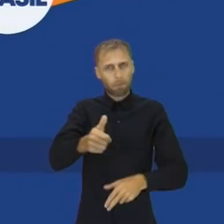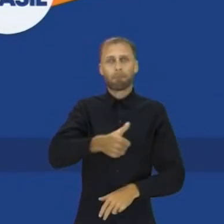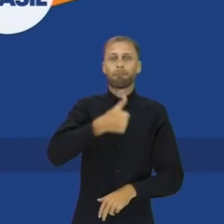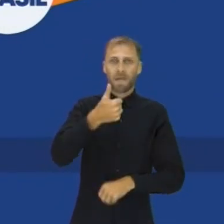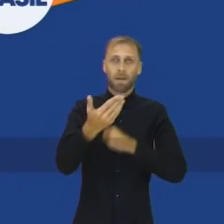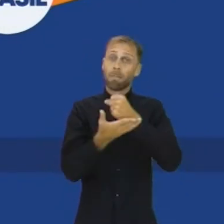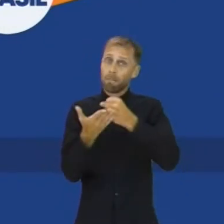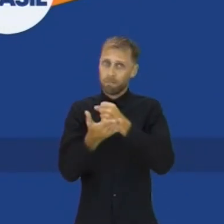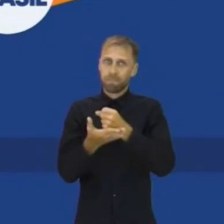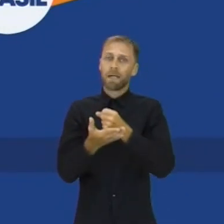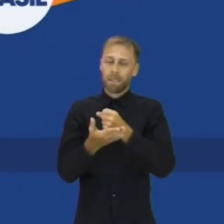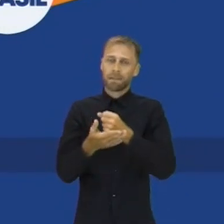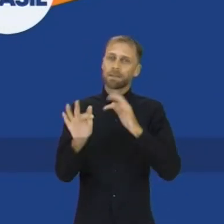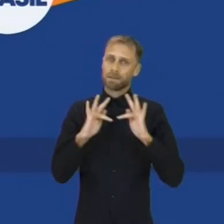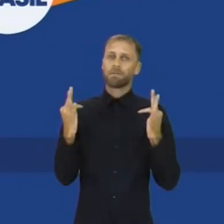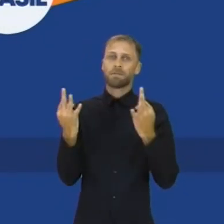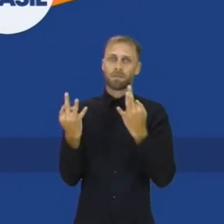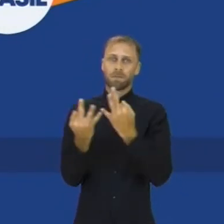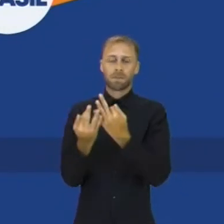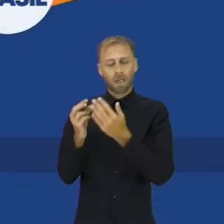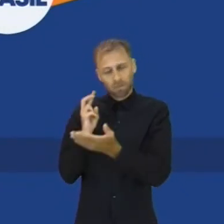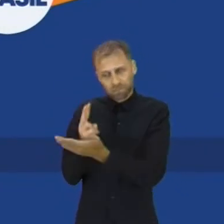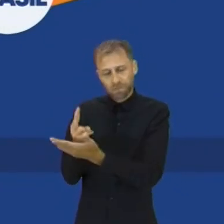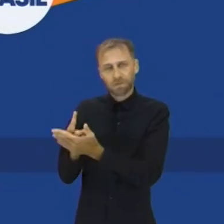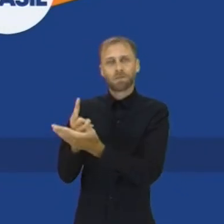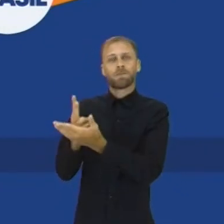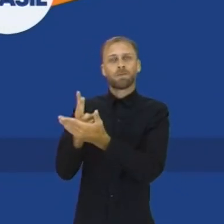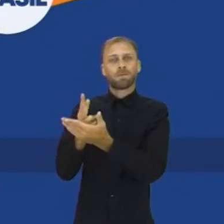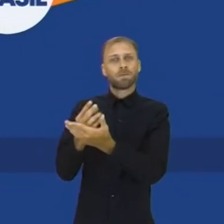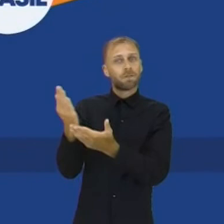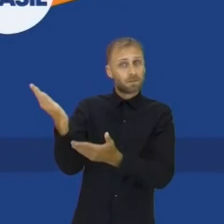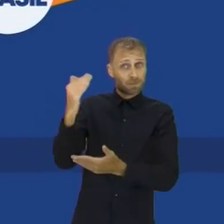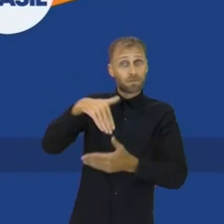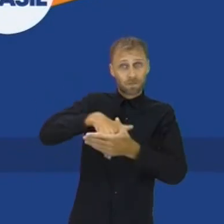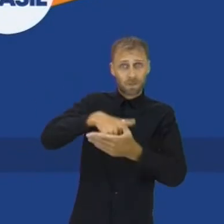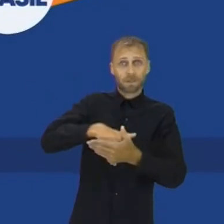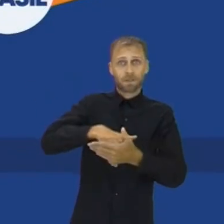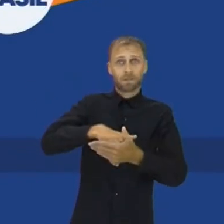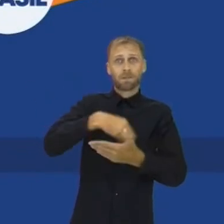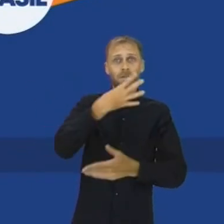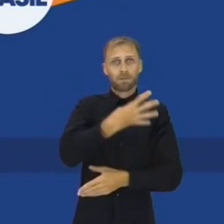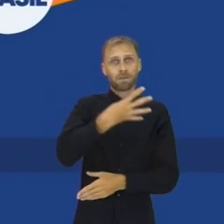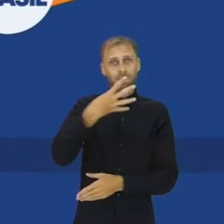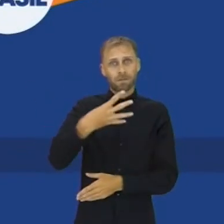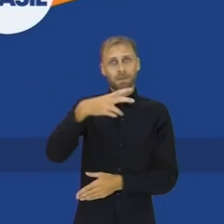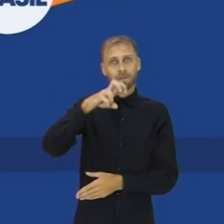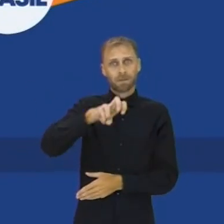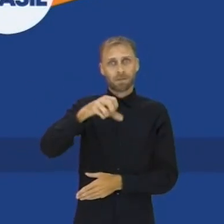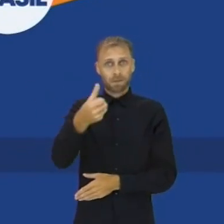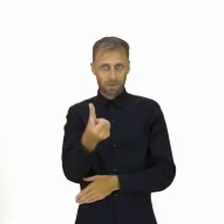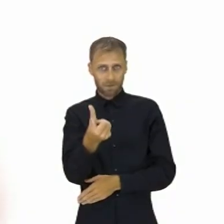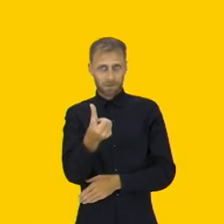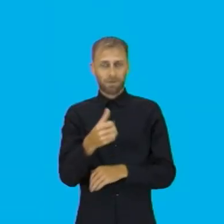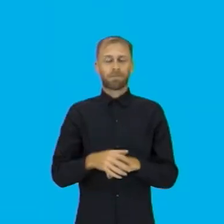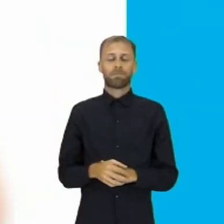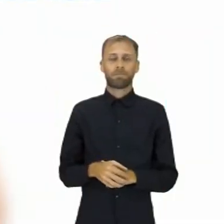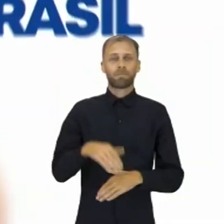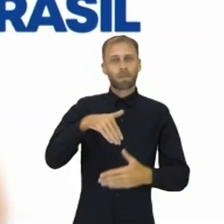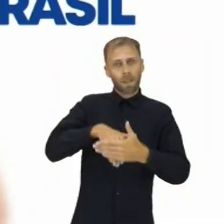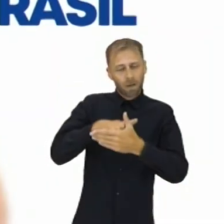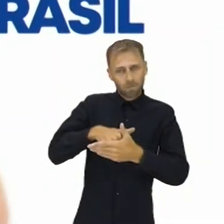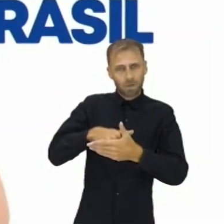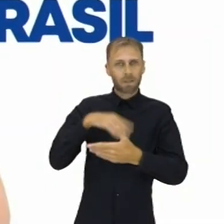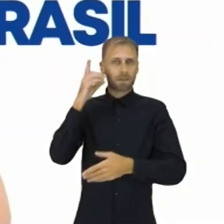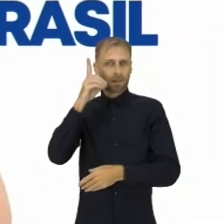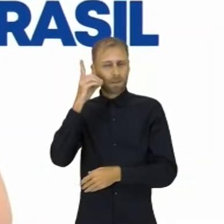E o conservadorismo é a minha bandeira Venha-se Cortez Vote 4456 Vote nos deputados